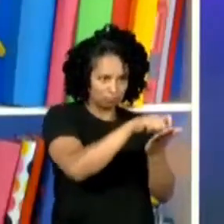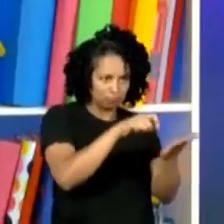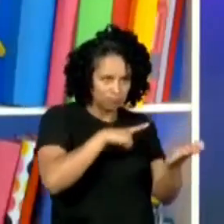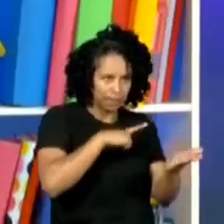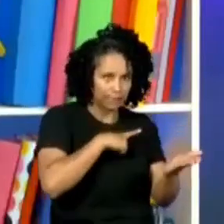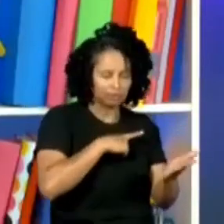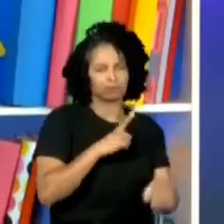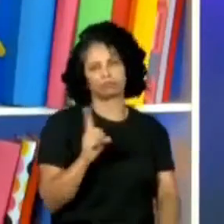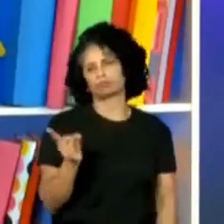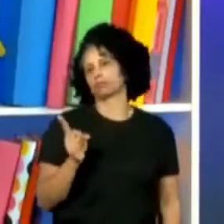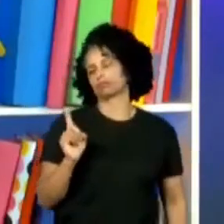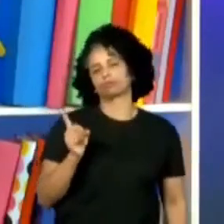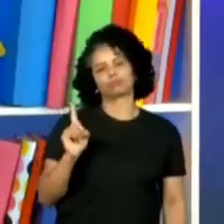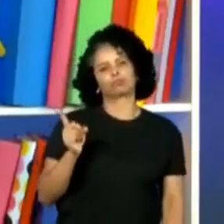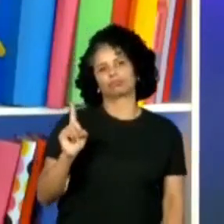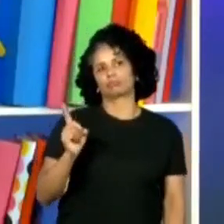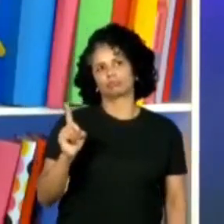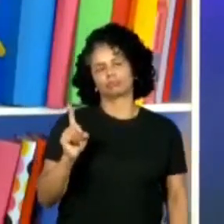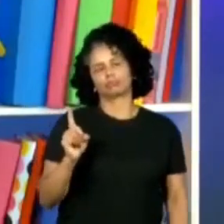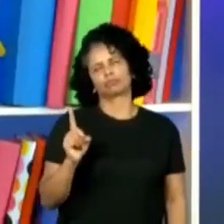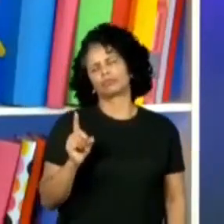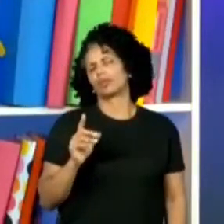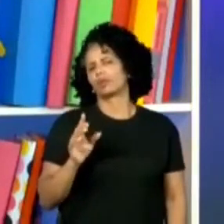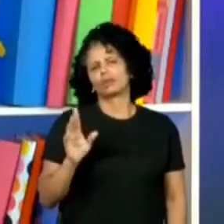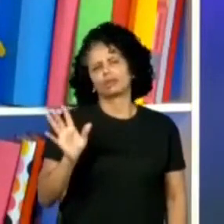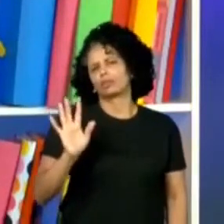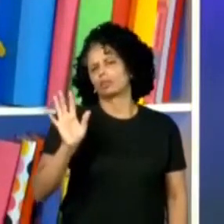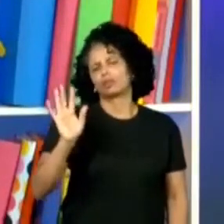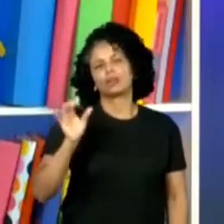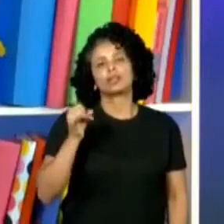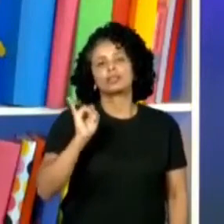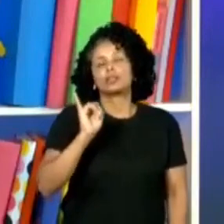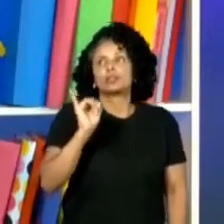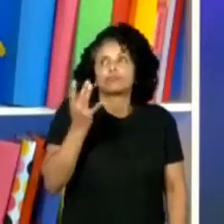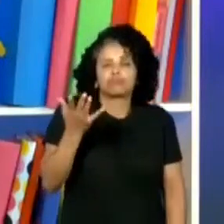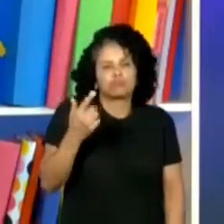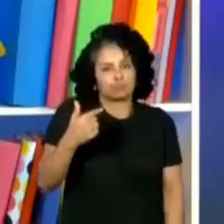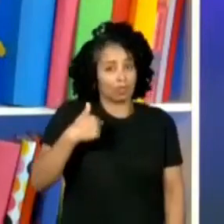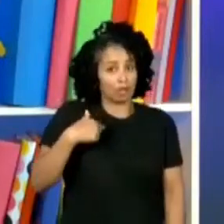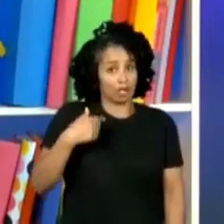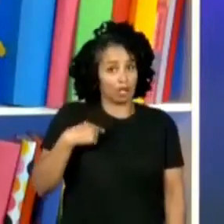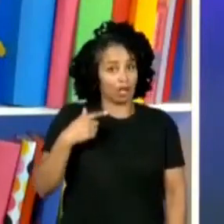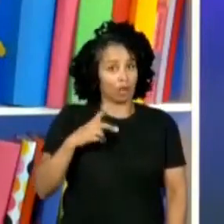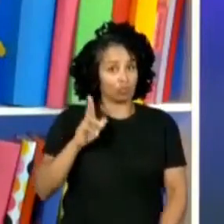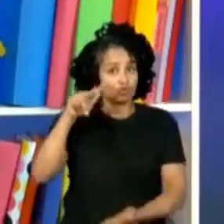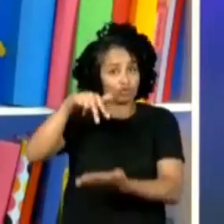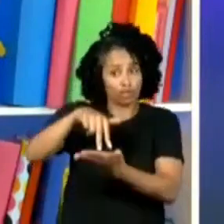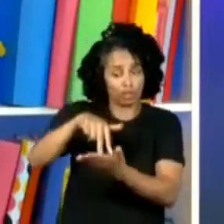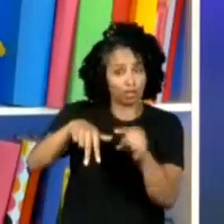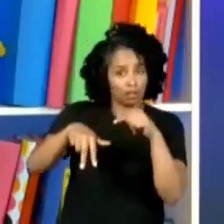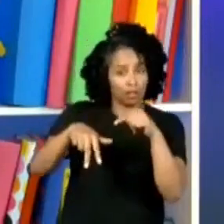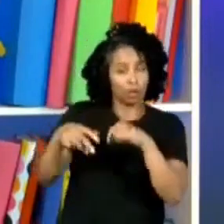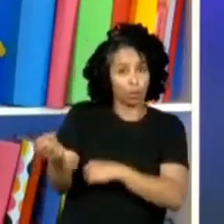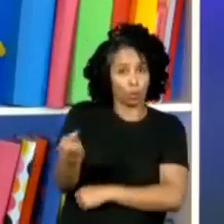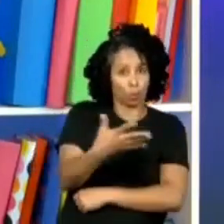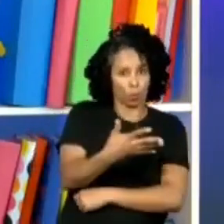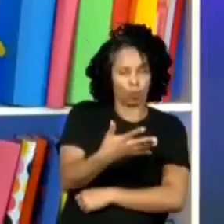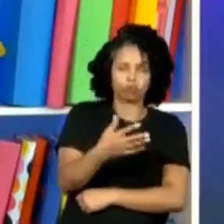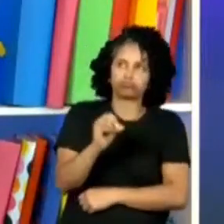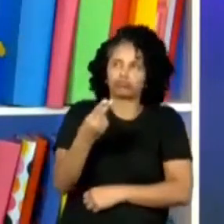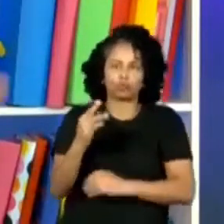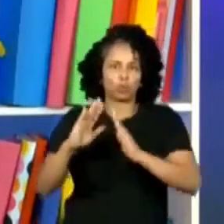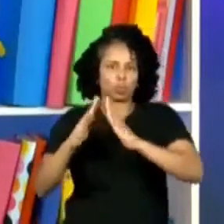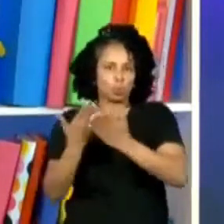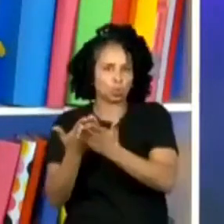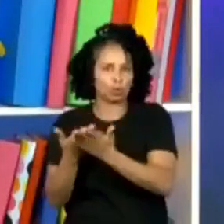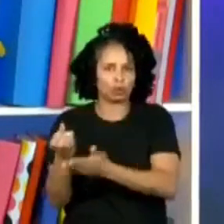Não, Ainda mais se for na escola, assim, se eu for novo na escola, né? Tipo, se for uma escola nova que eu não